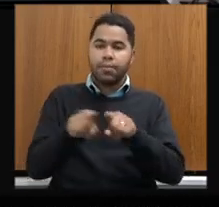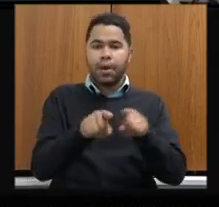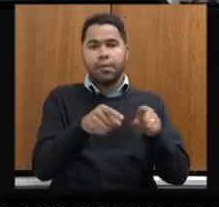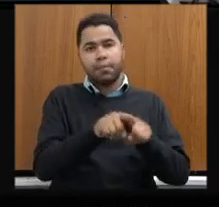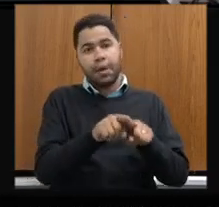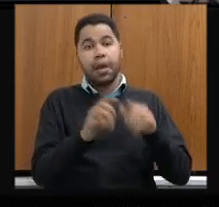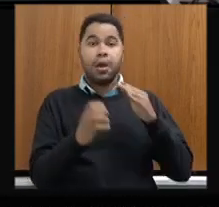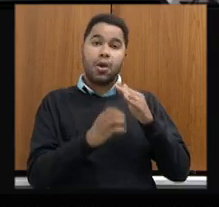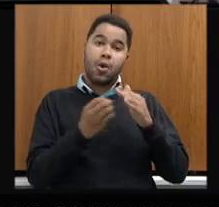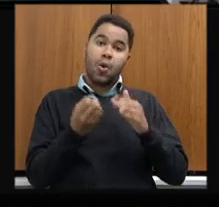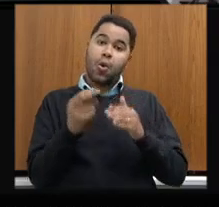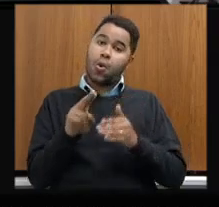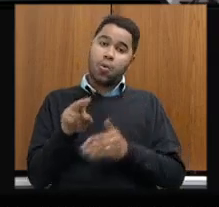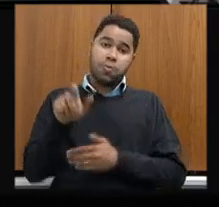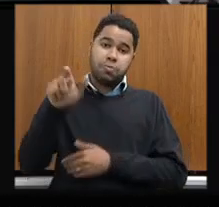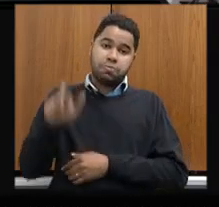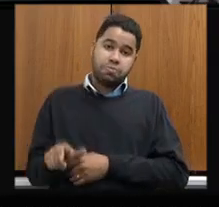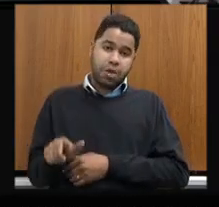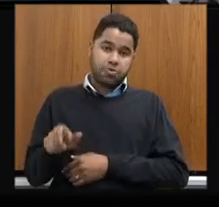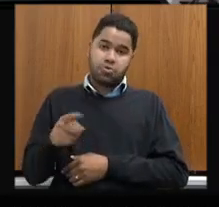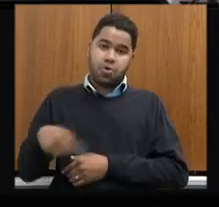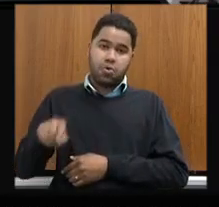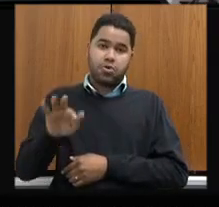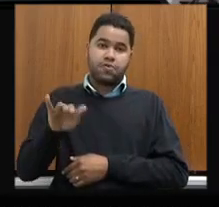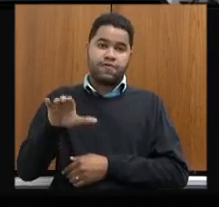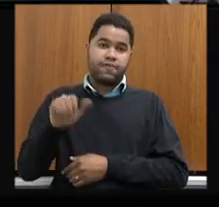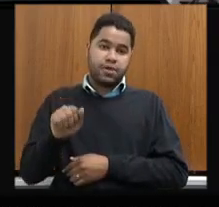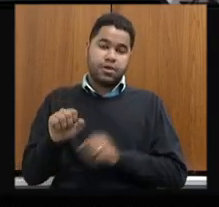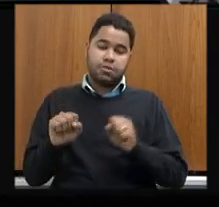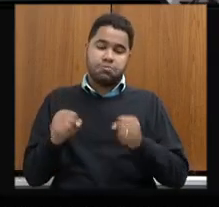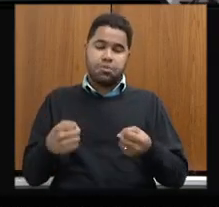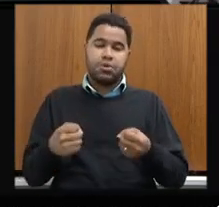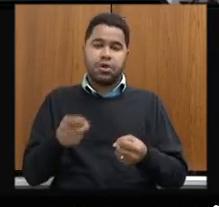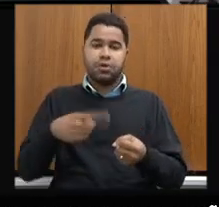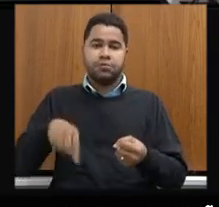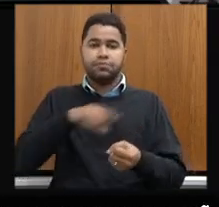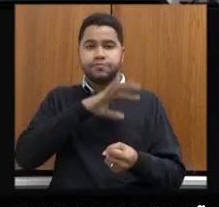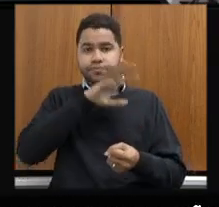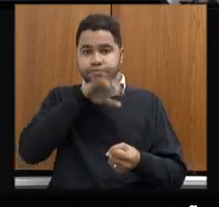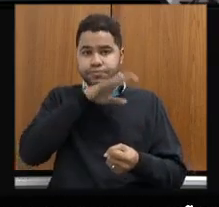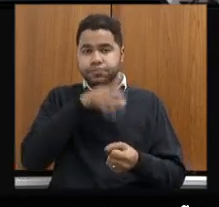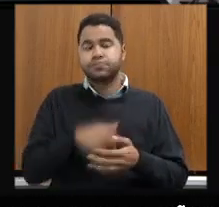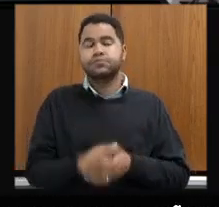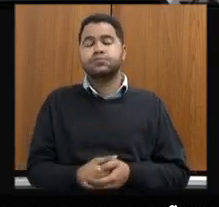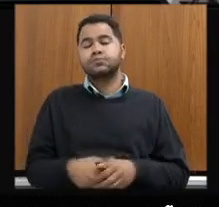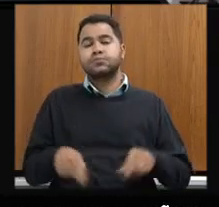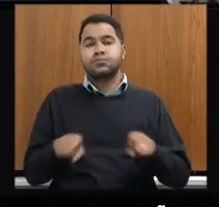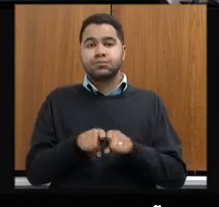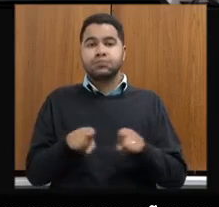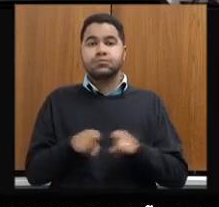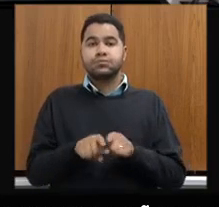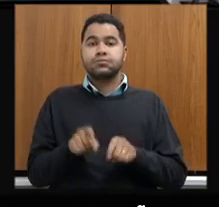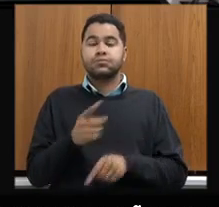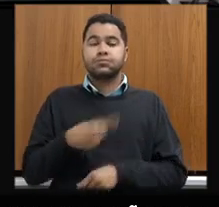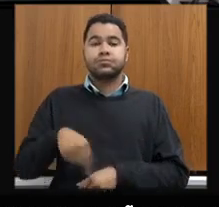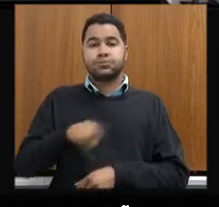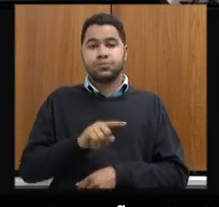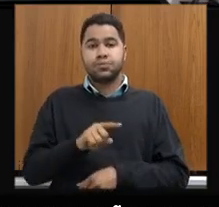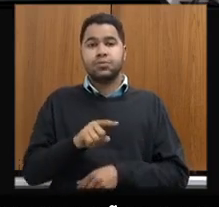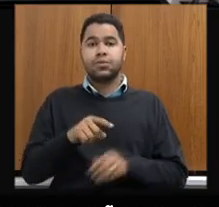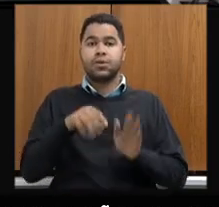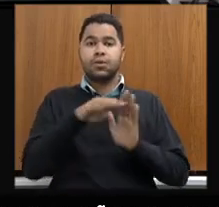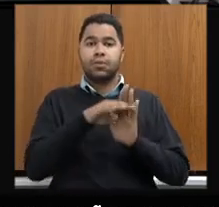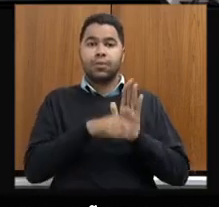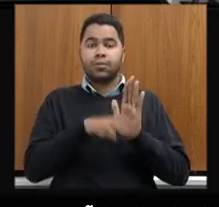ou com pessoas físicas designadas protetores. além disso, na nossa plataforma de dados